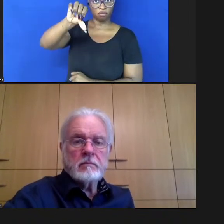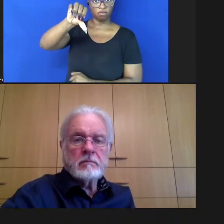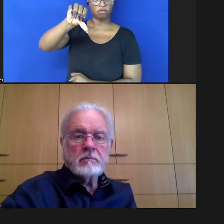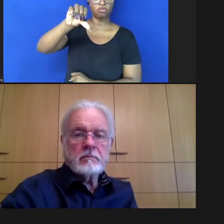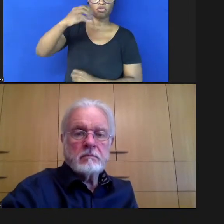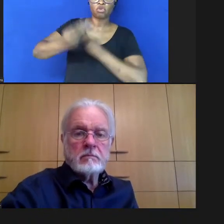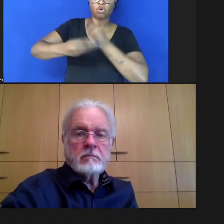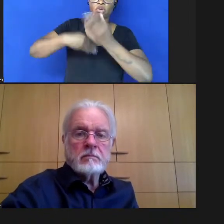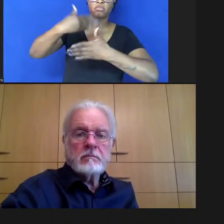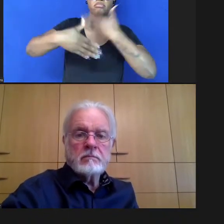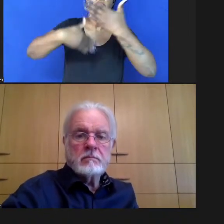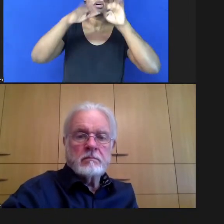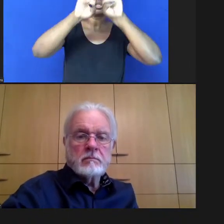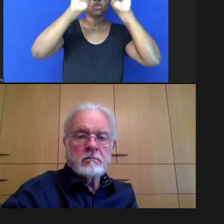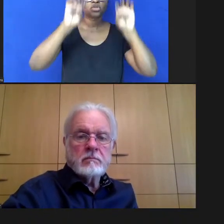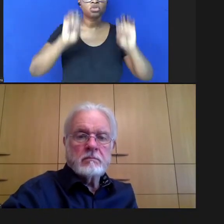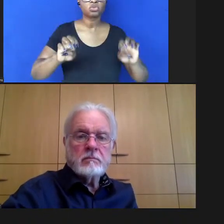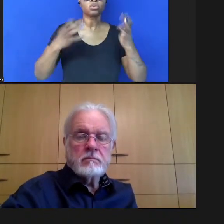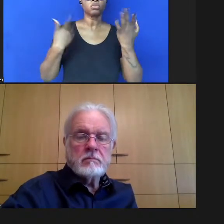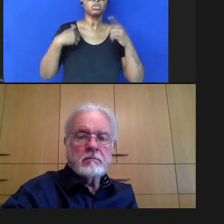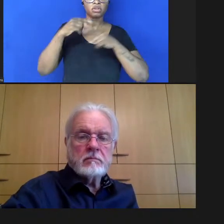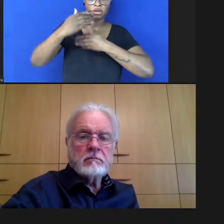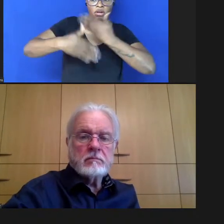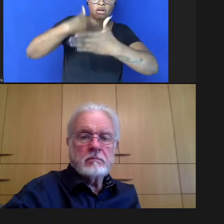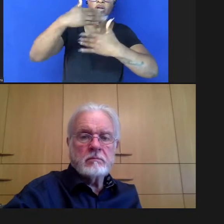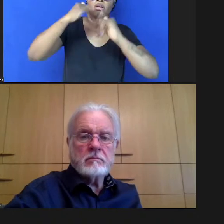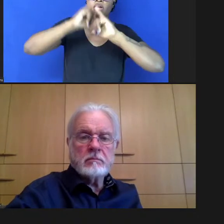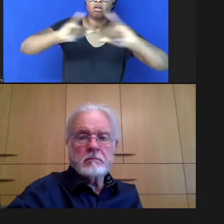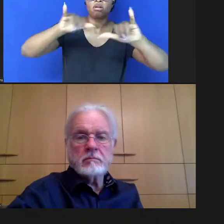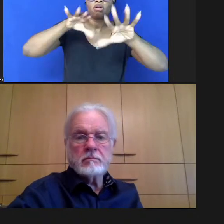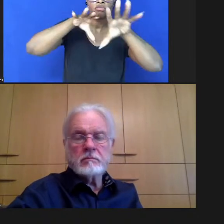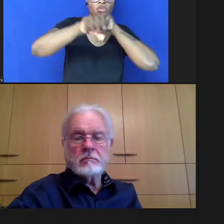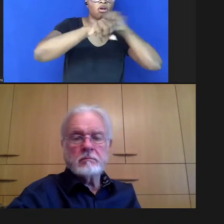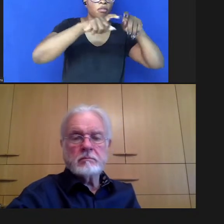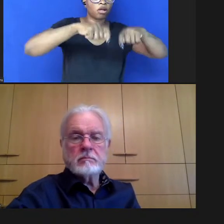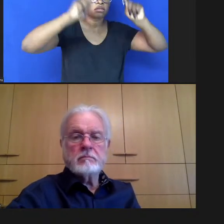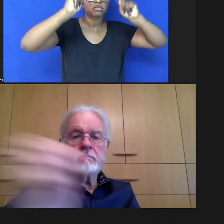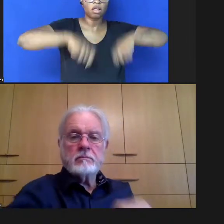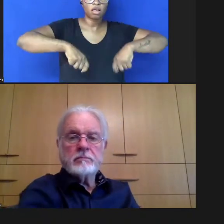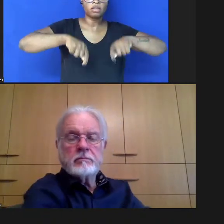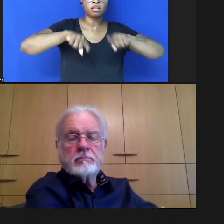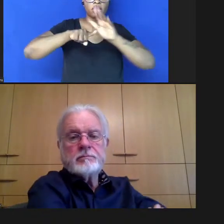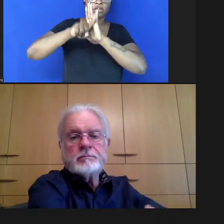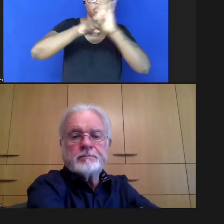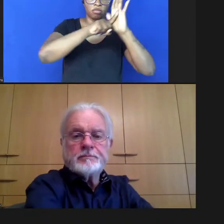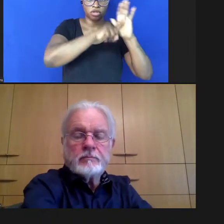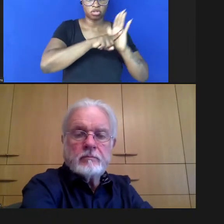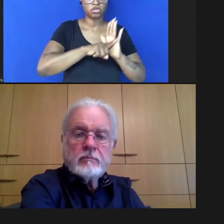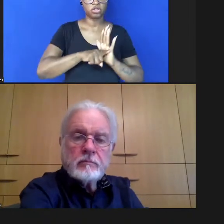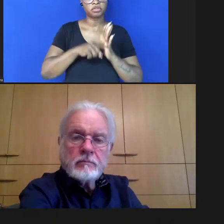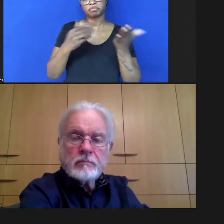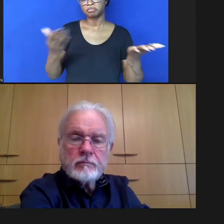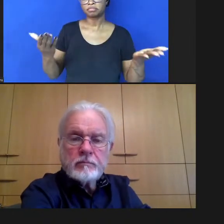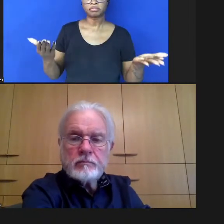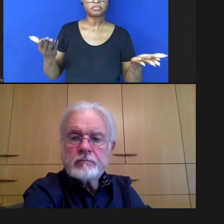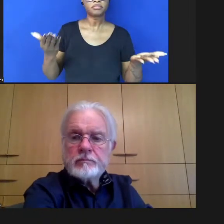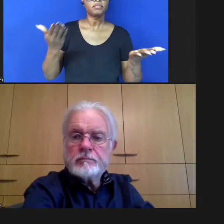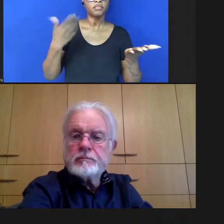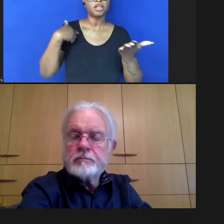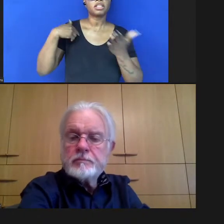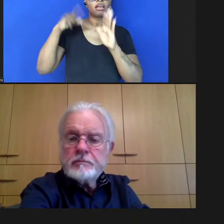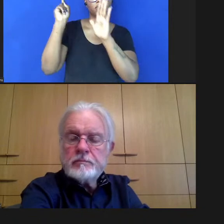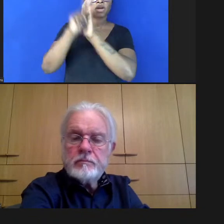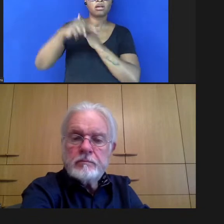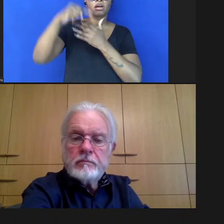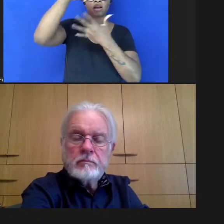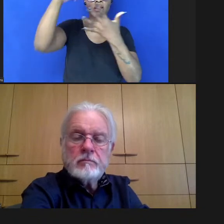de infraestrutura desenvolvimento de informação de competências e de pesquisa teve várias perguntas eu vou